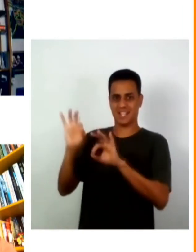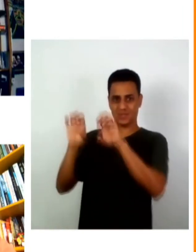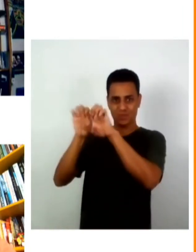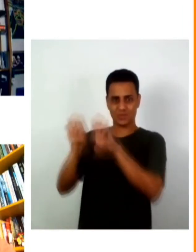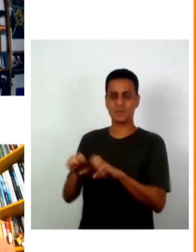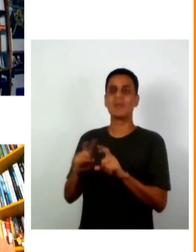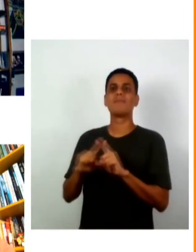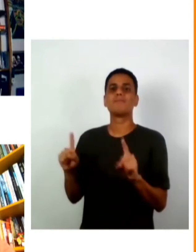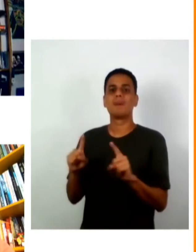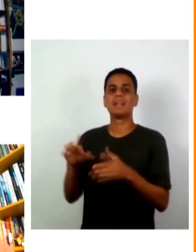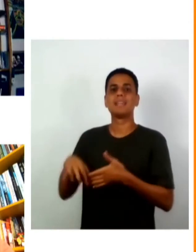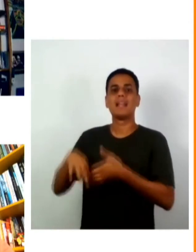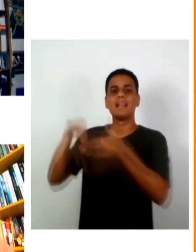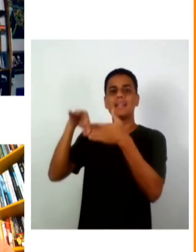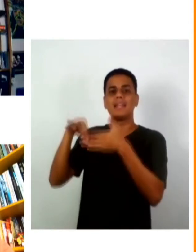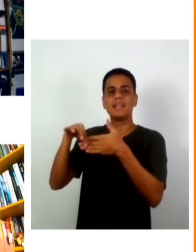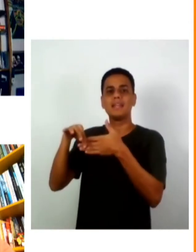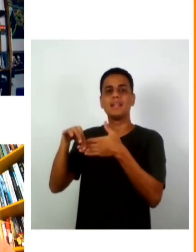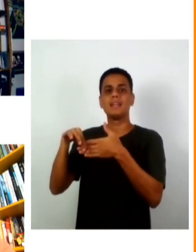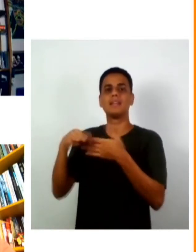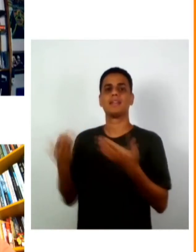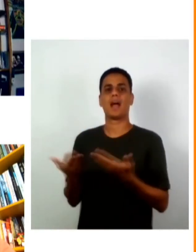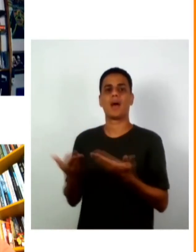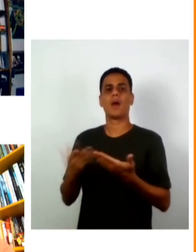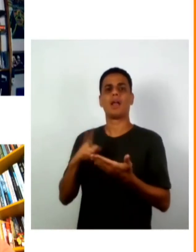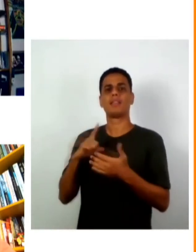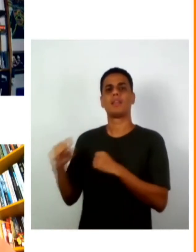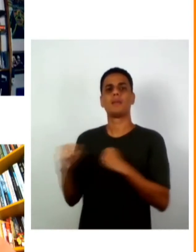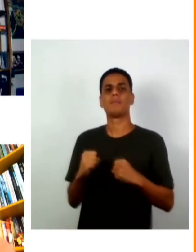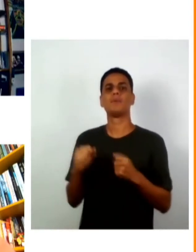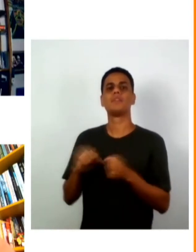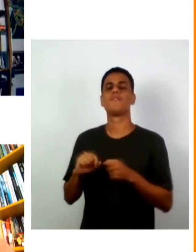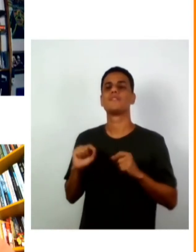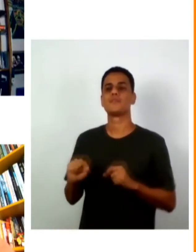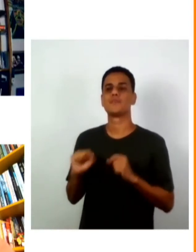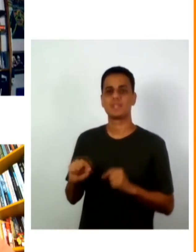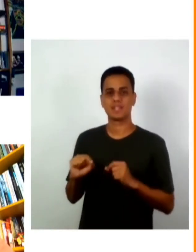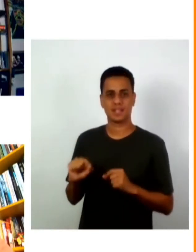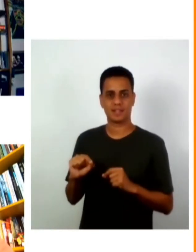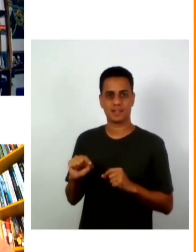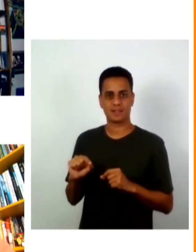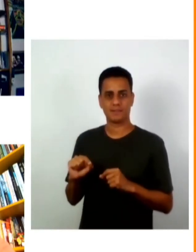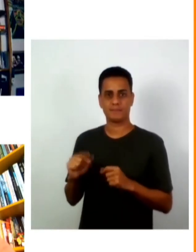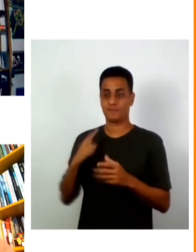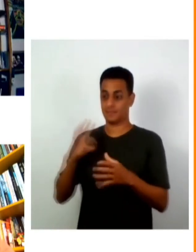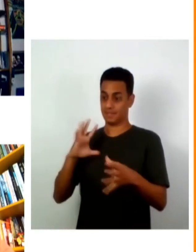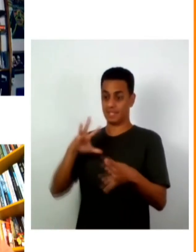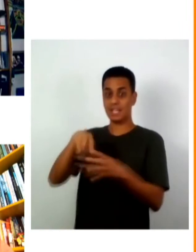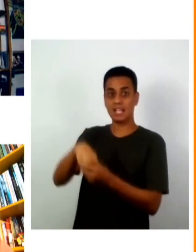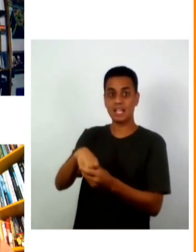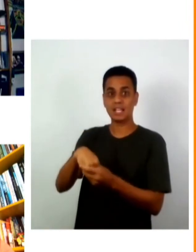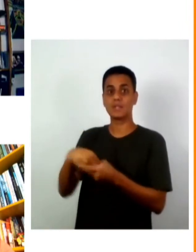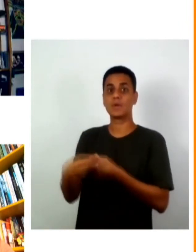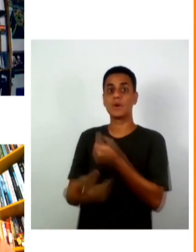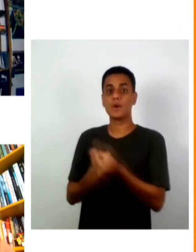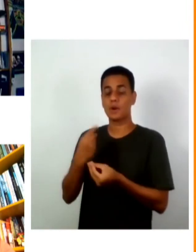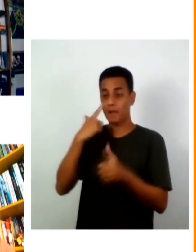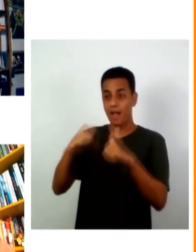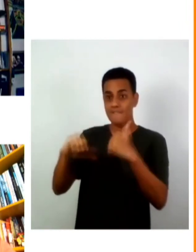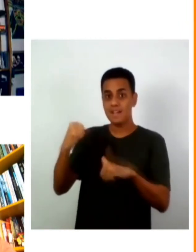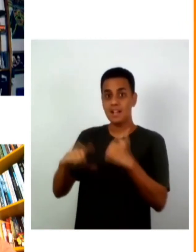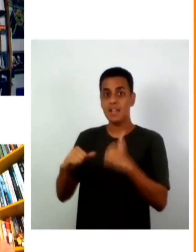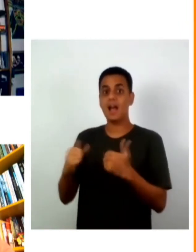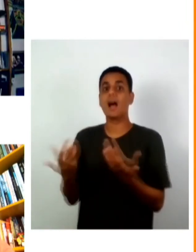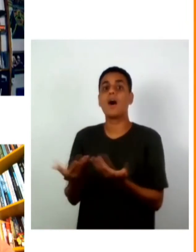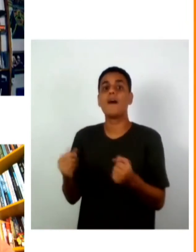conseguimos penetrar o instituto mas o que esses líderes que têm poder agora estão fazendo é parte do que nós estamos